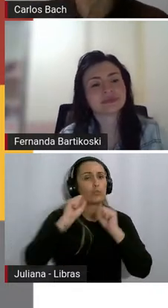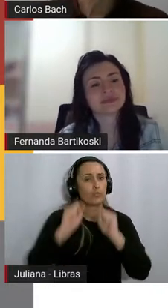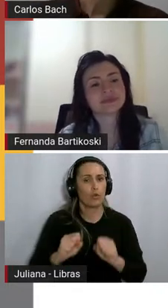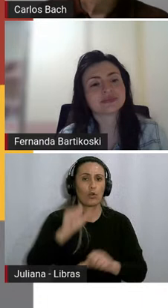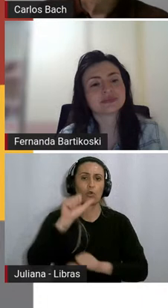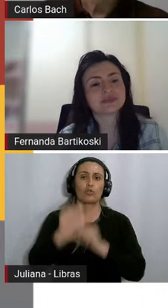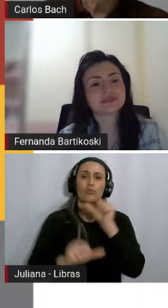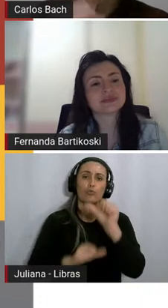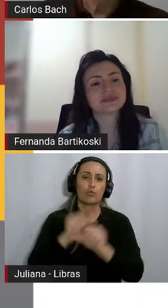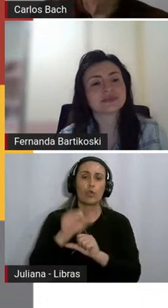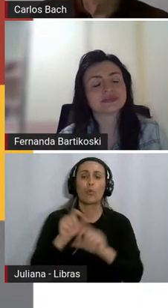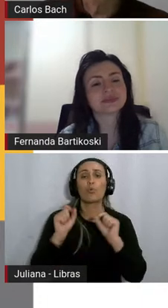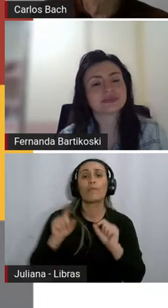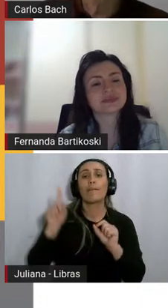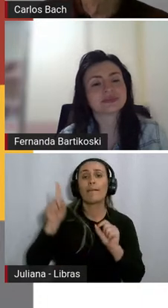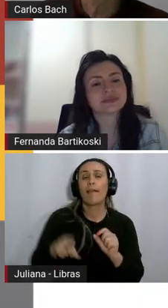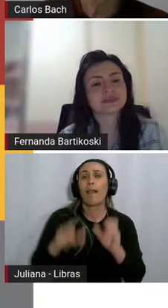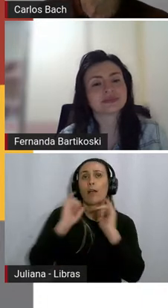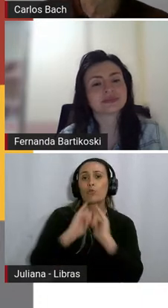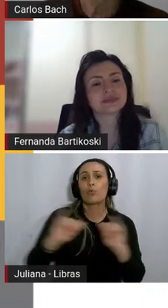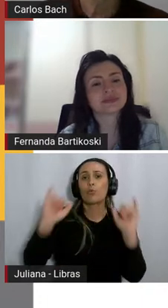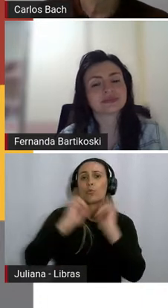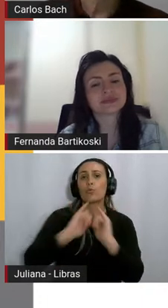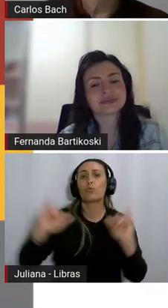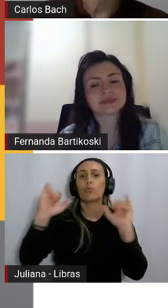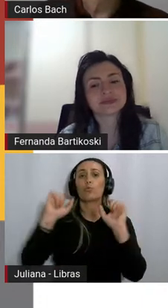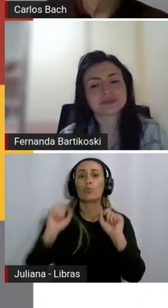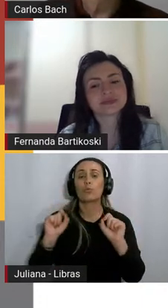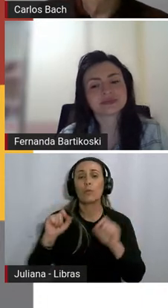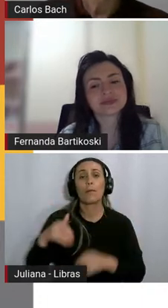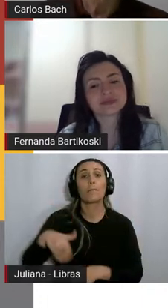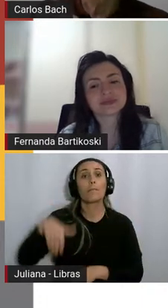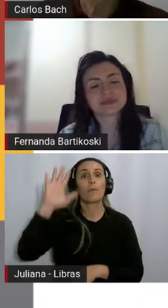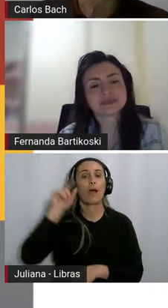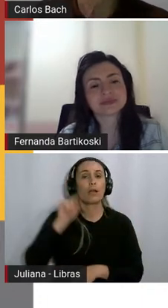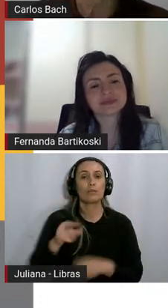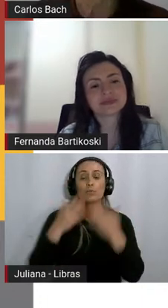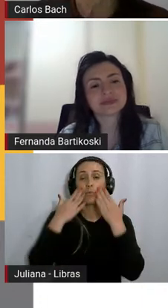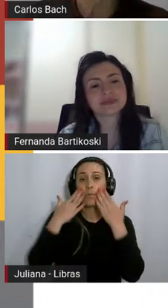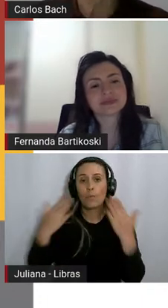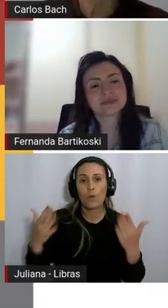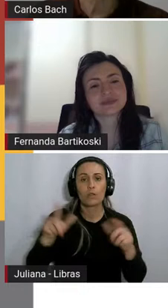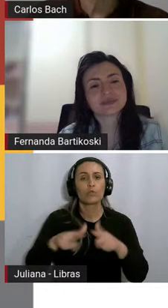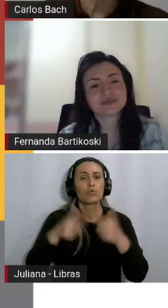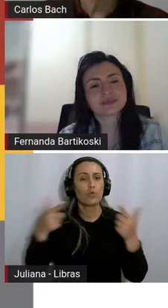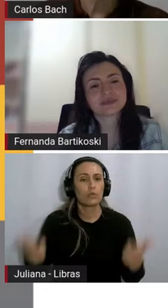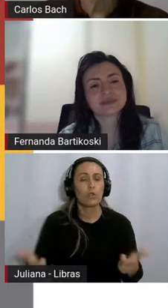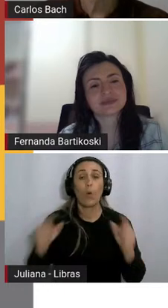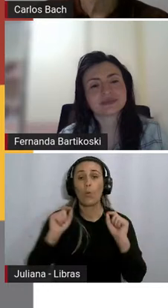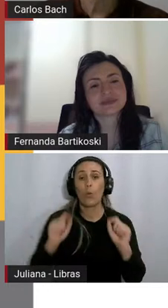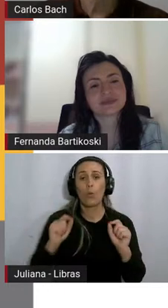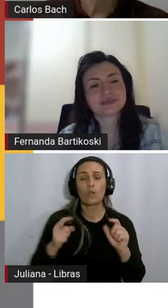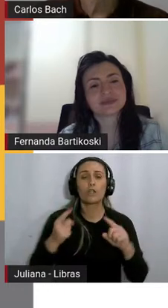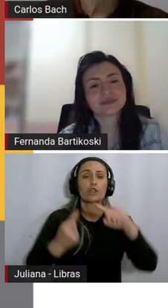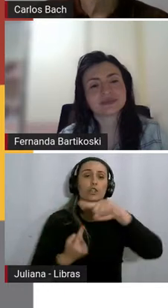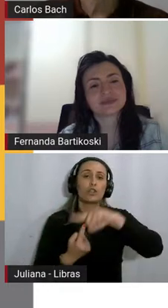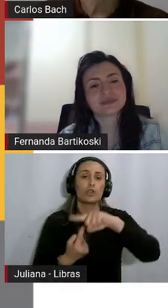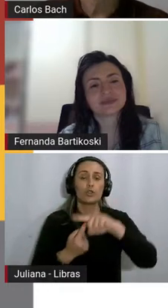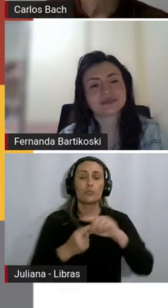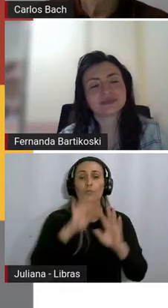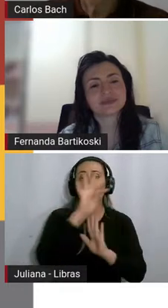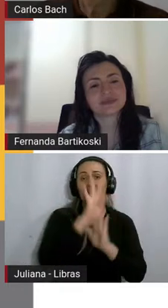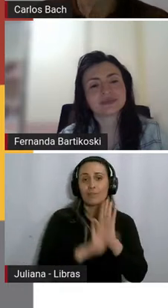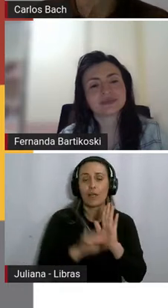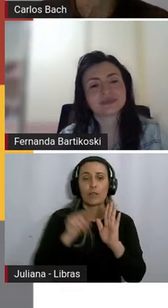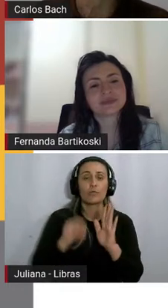notícia que notícias normalmente tem mais destaque nos jornais que tipo de texto poderia apresentar o título notícia de